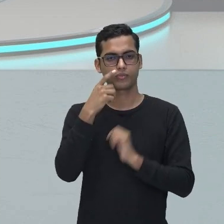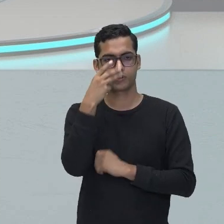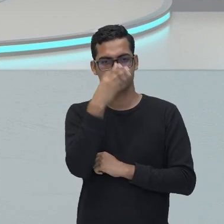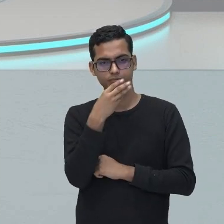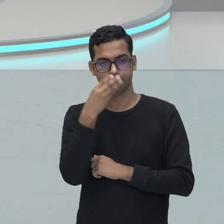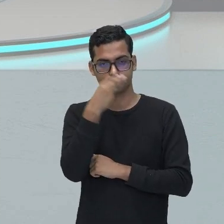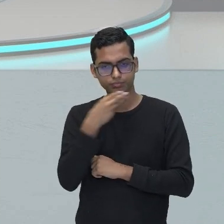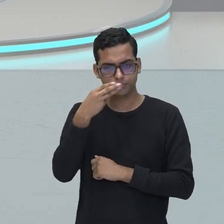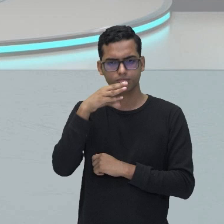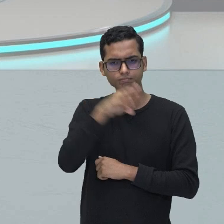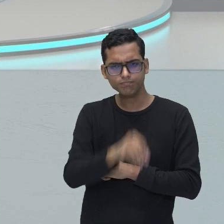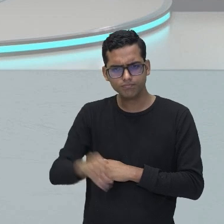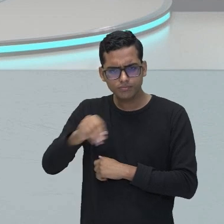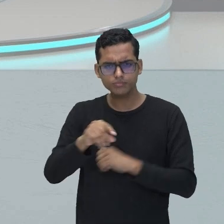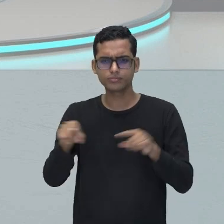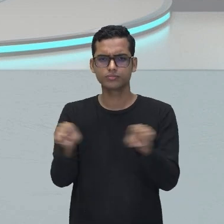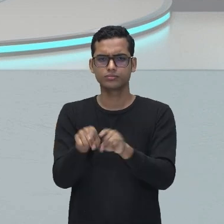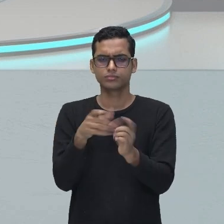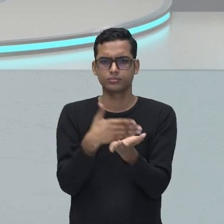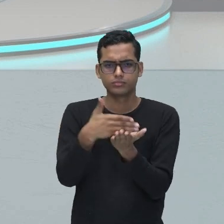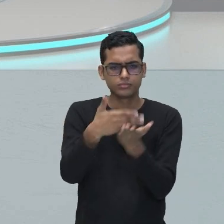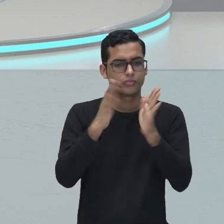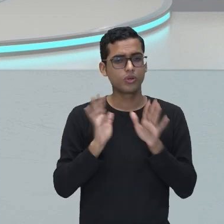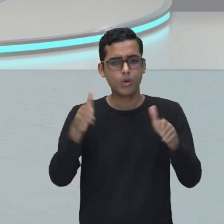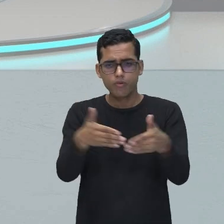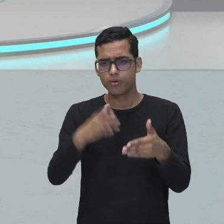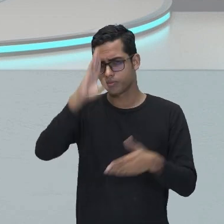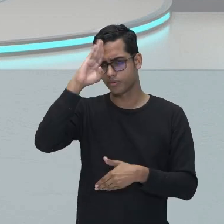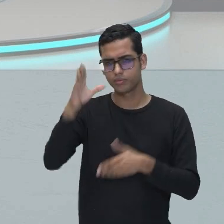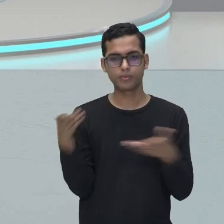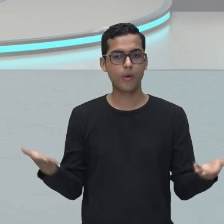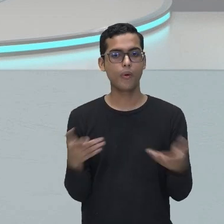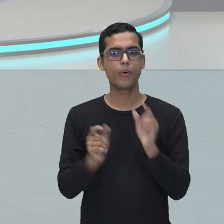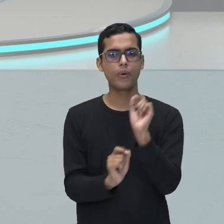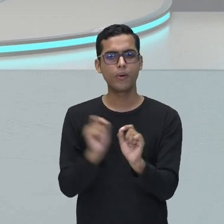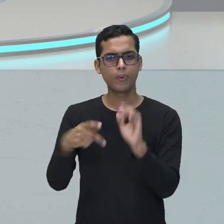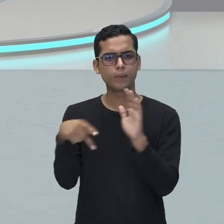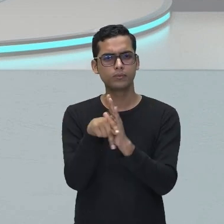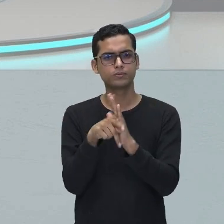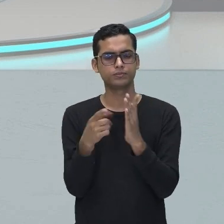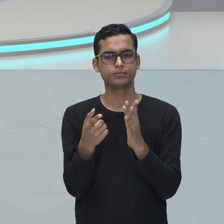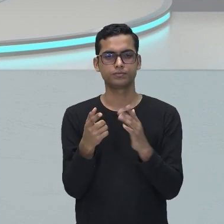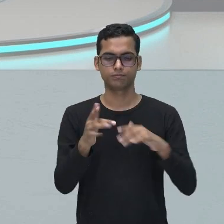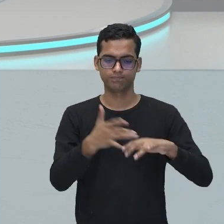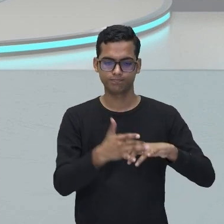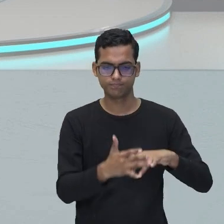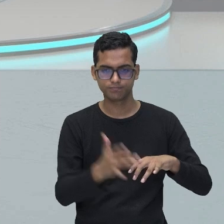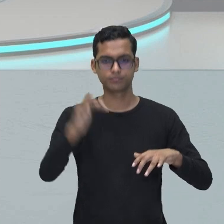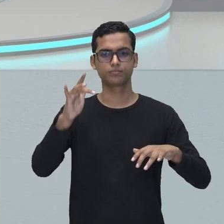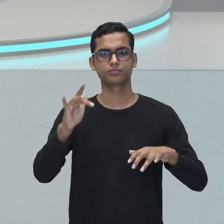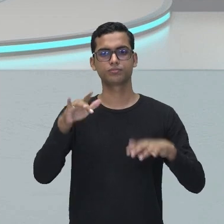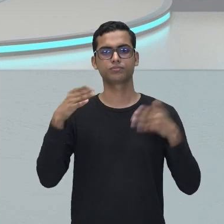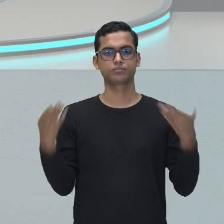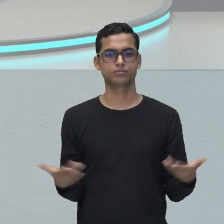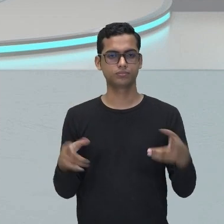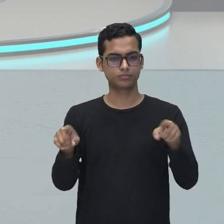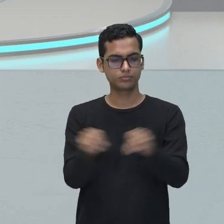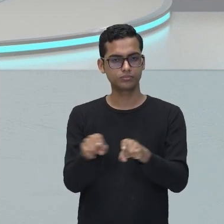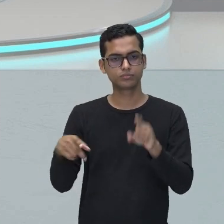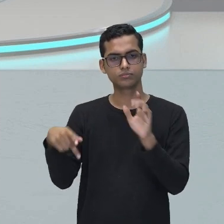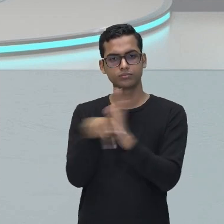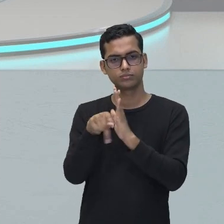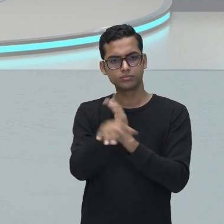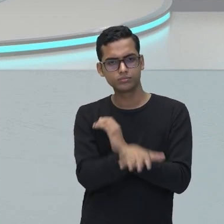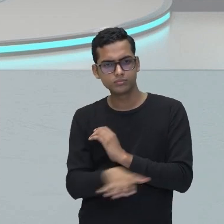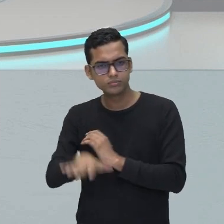exportações, então, o foco agora era o ciclo do ouro. Então, essas entradas e bandeiras aí,